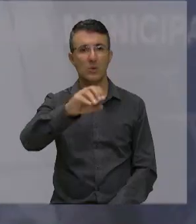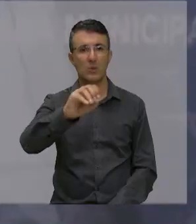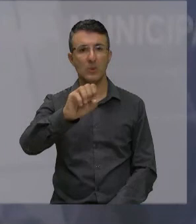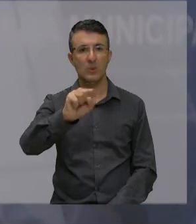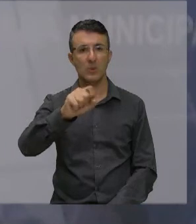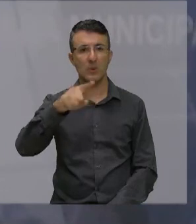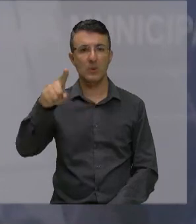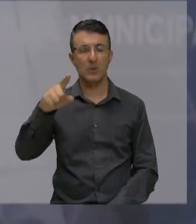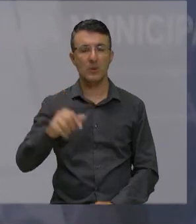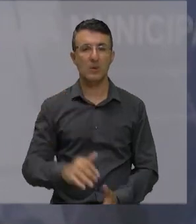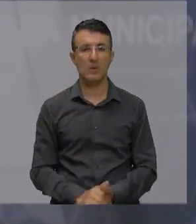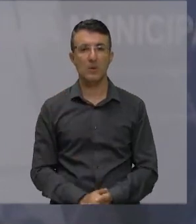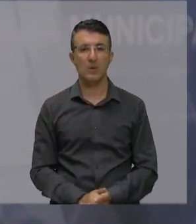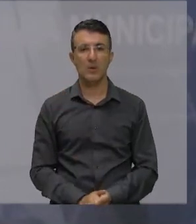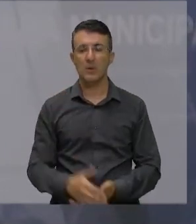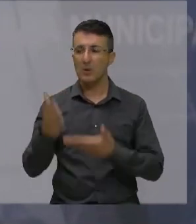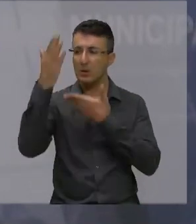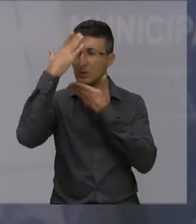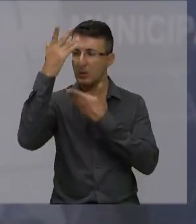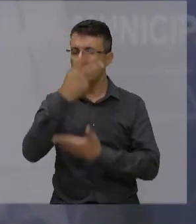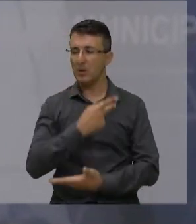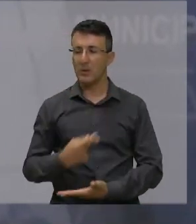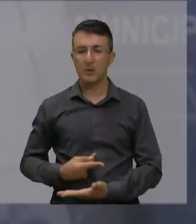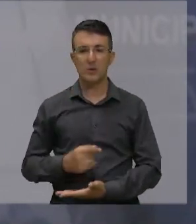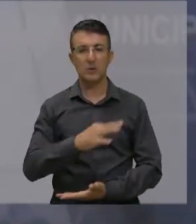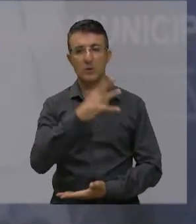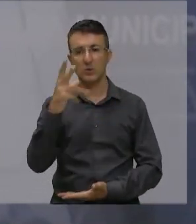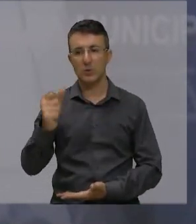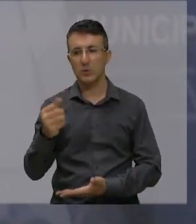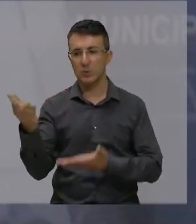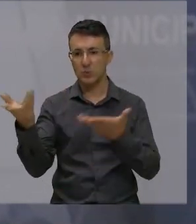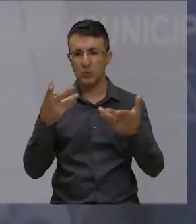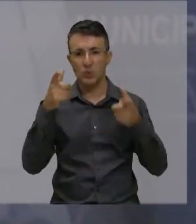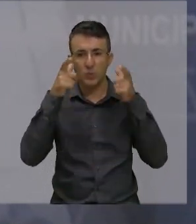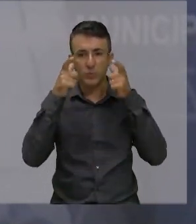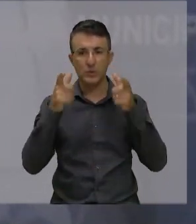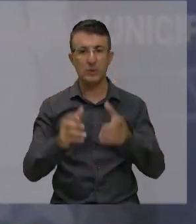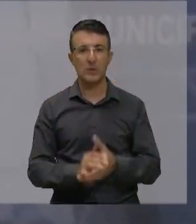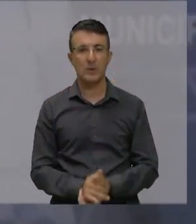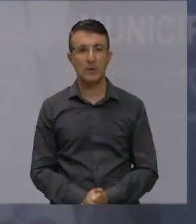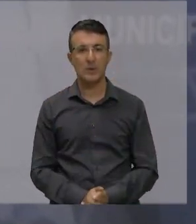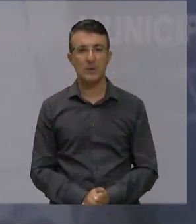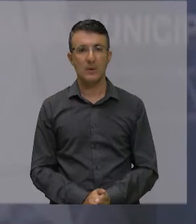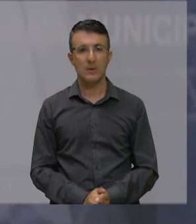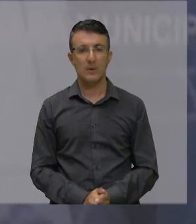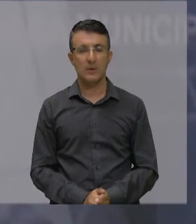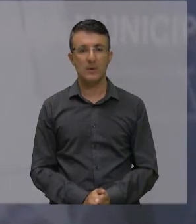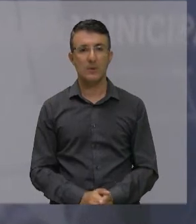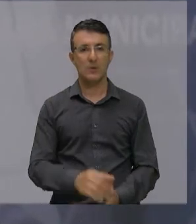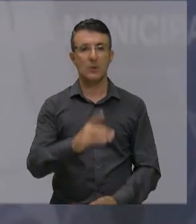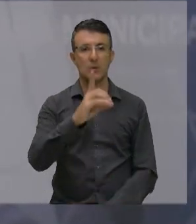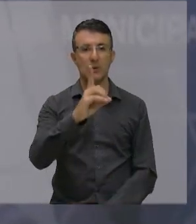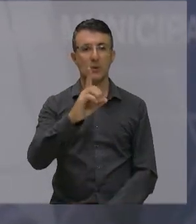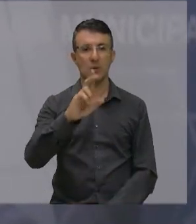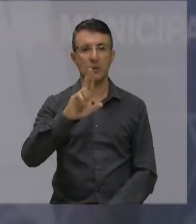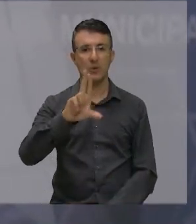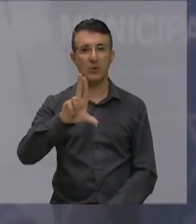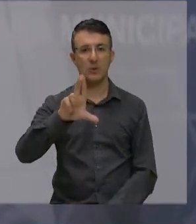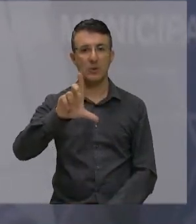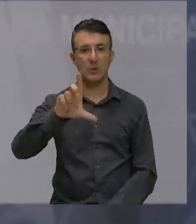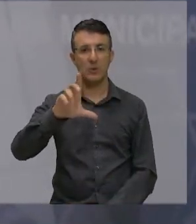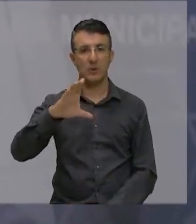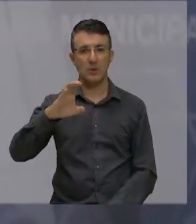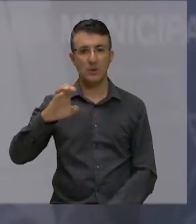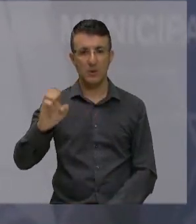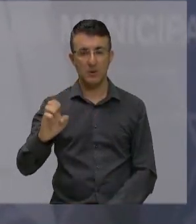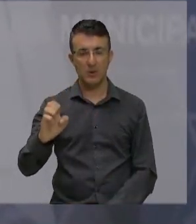presidente colegas vereadores todos os telespectadores Dulce Rita agora nós vamos falar de coração vereador Petite vamos